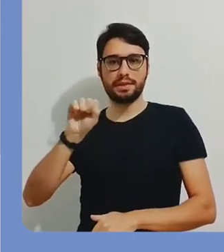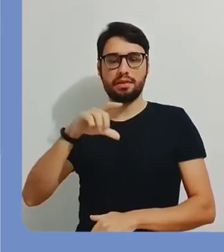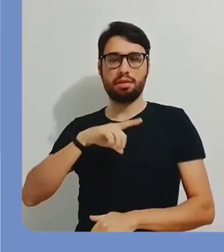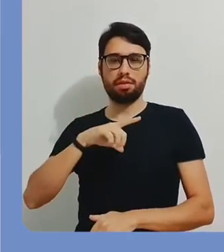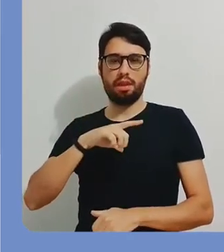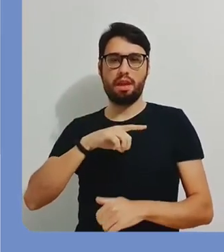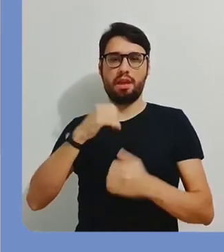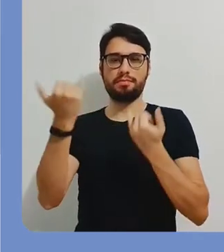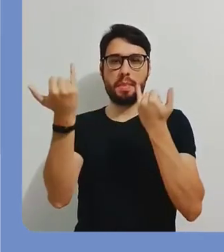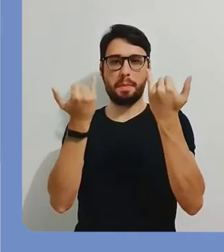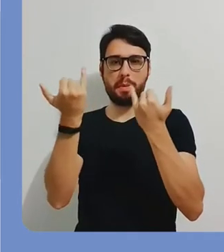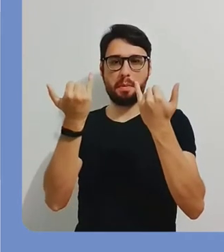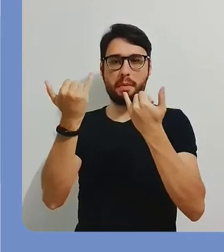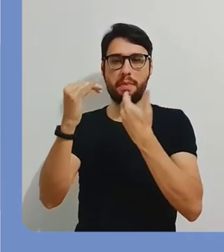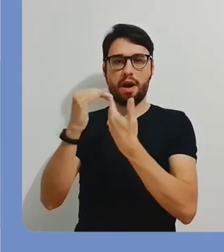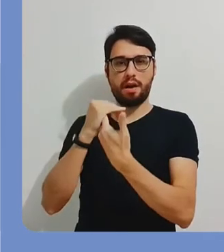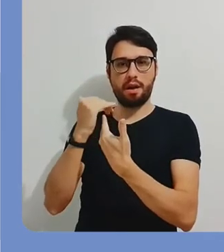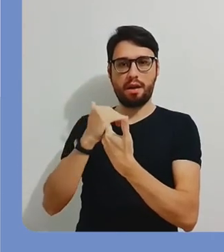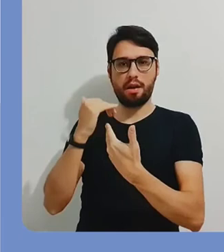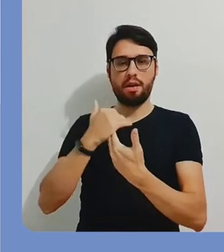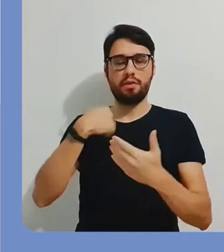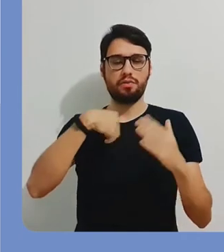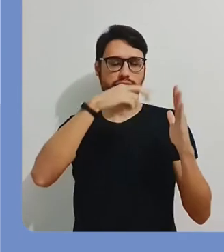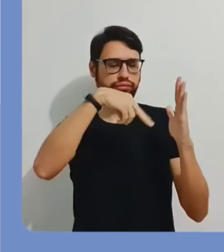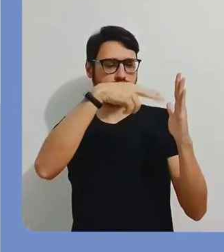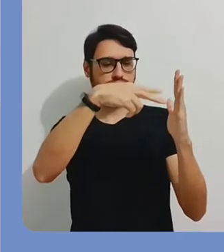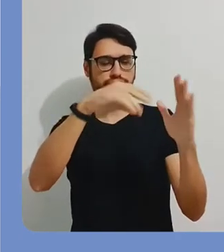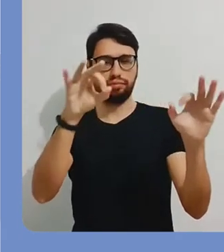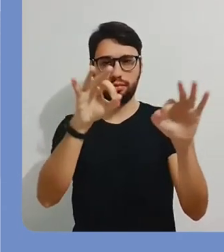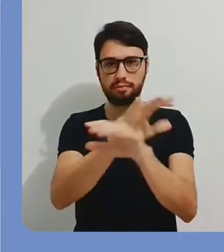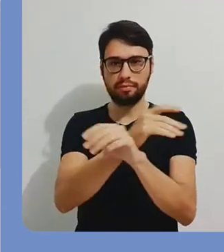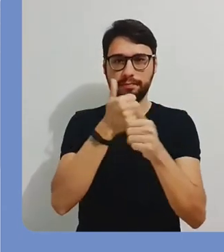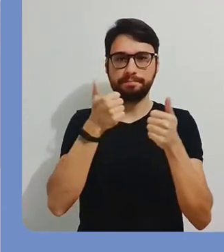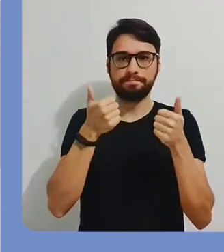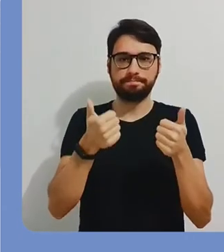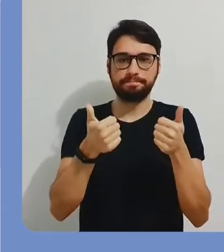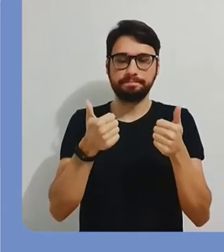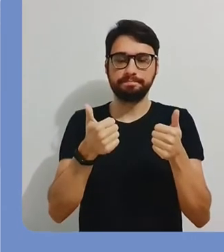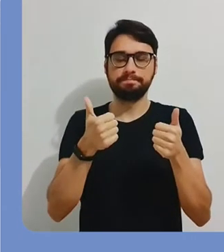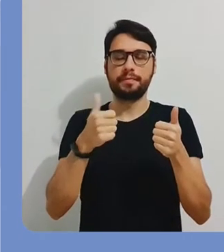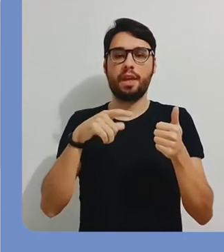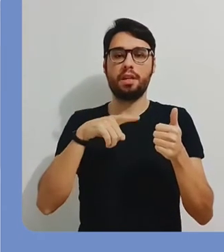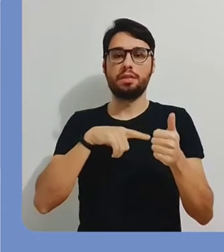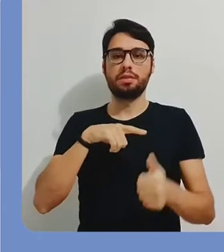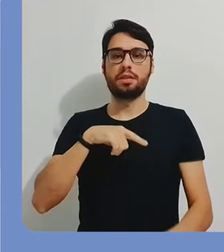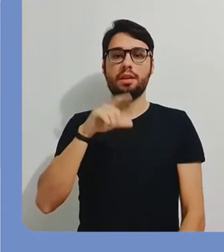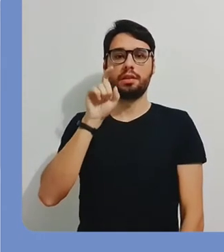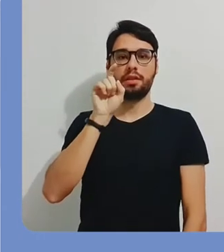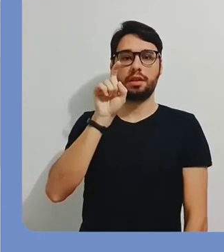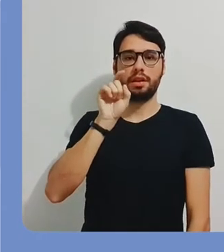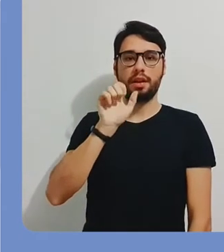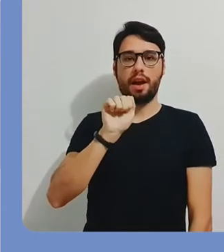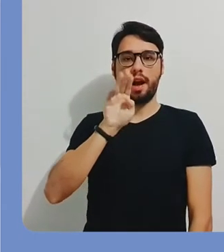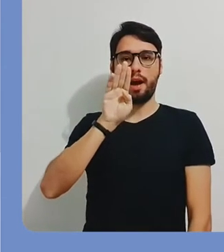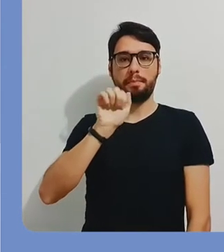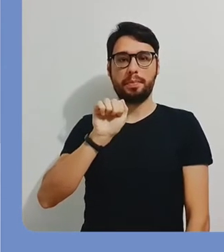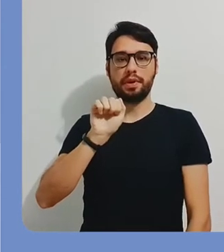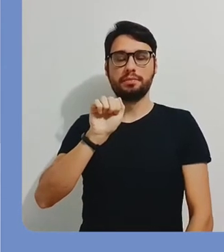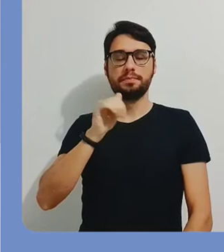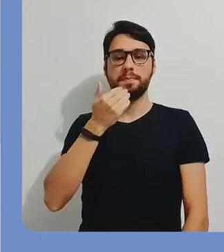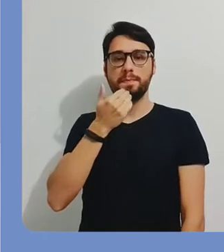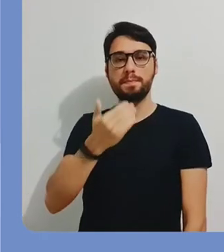aba aqui das opções, você vai ter uma série de orientações. Leia com bastante atenção. Após a leitura das